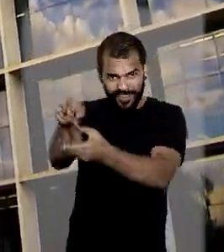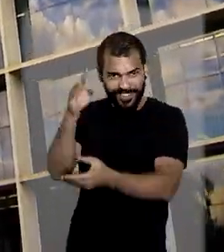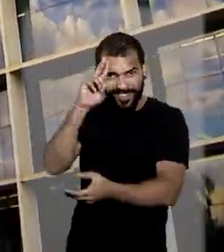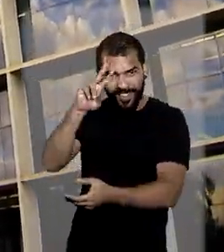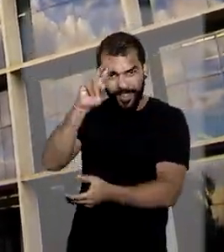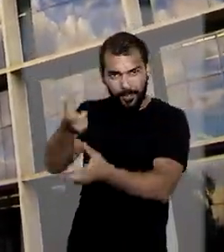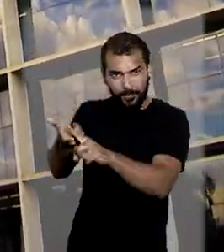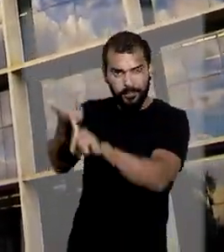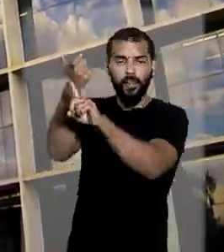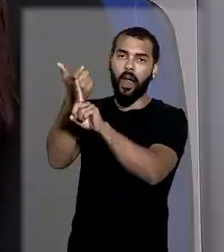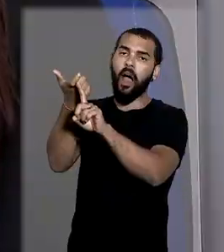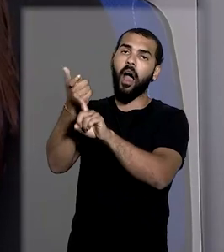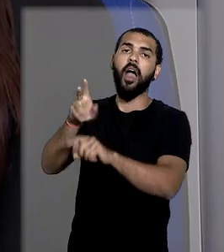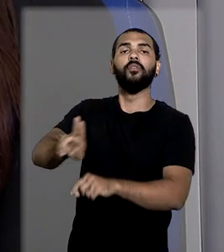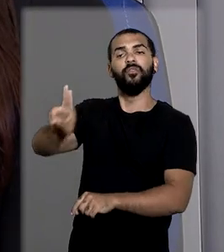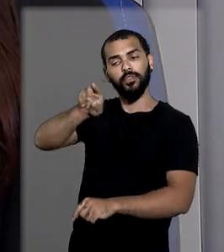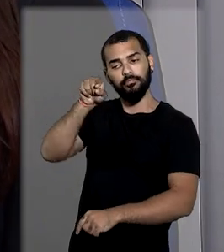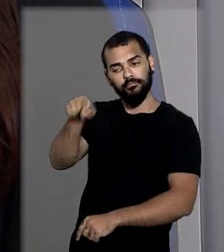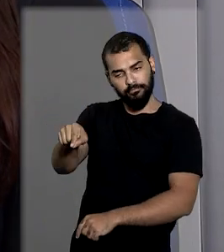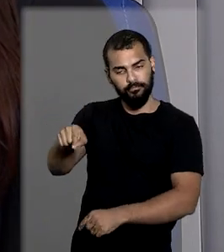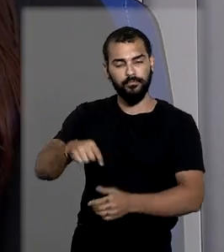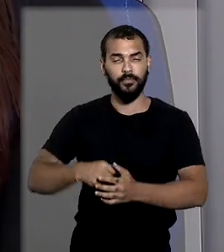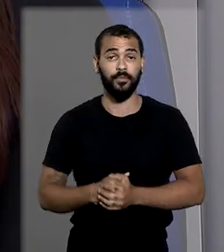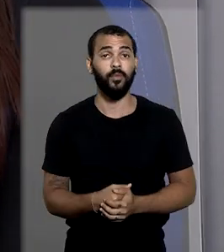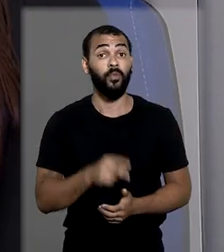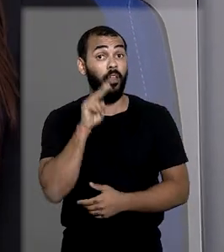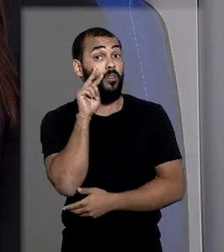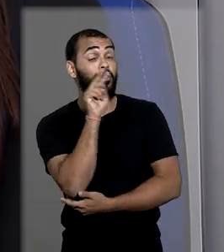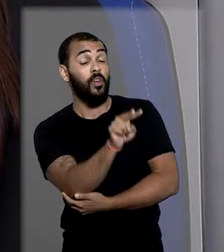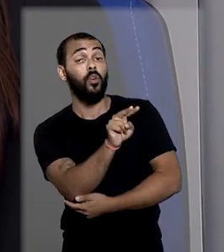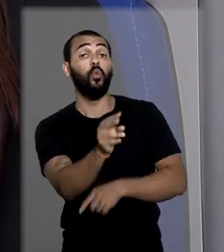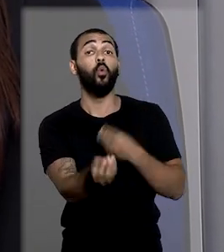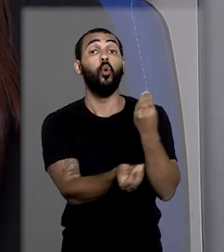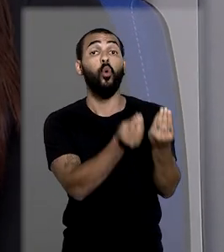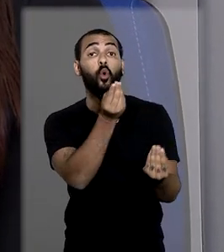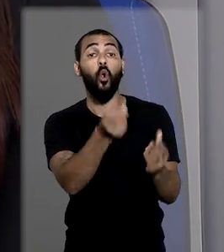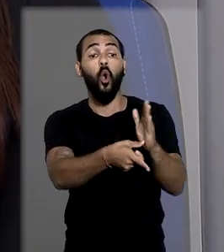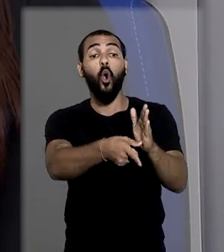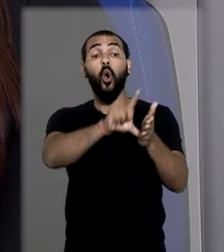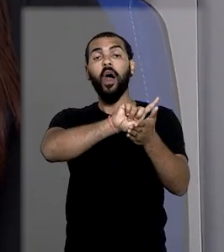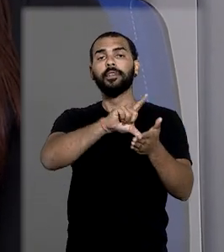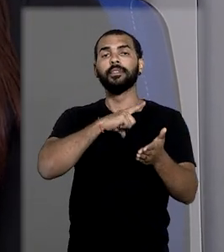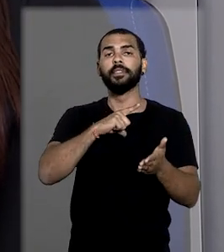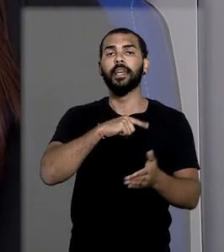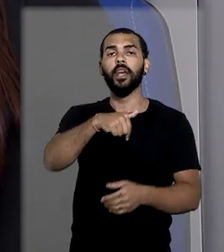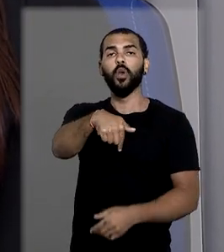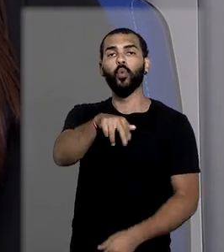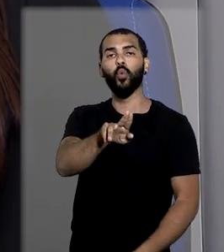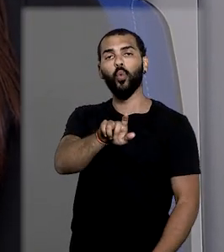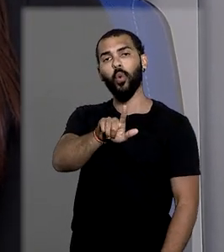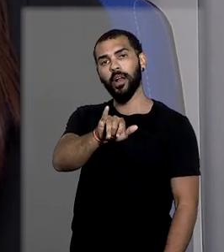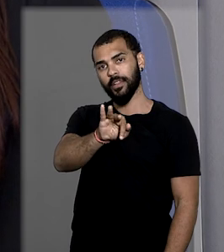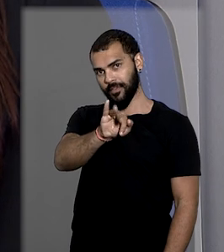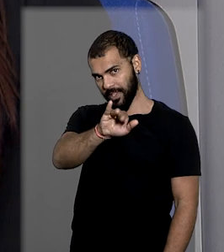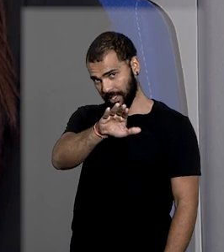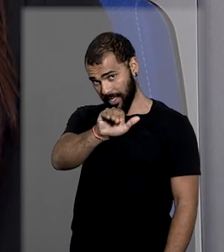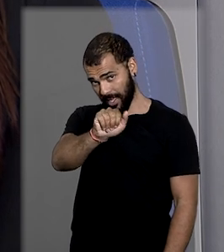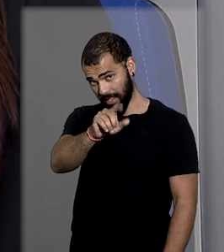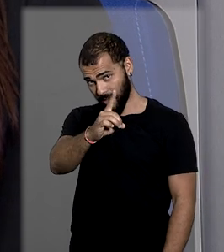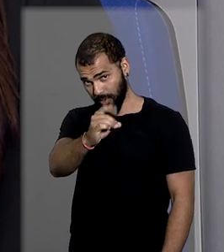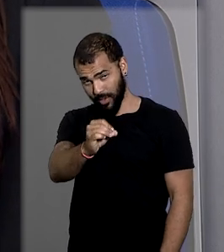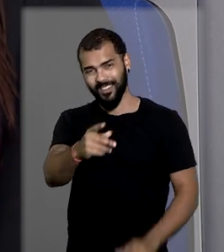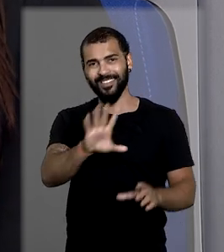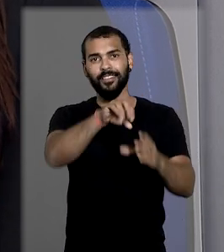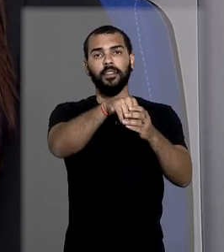foram suspensos na origem. A preocupação com a observância do precedente qualificado, o recurso especial no âmbito do